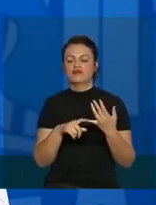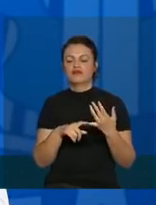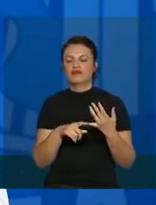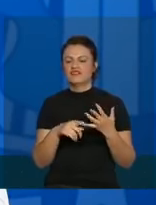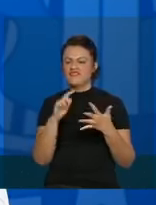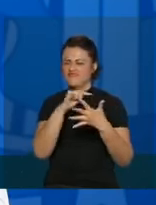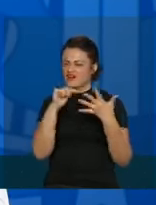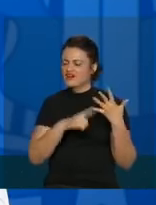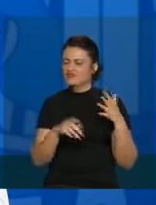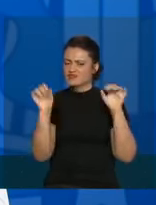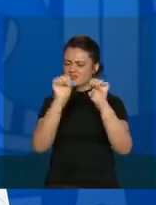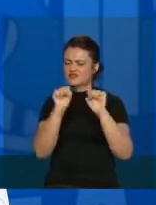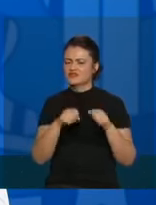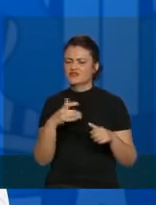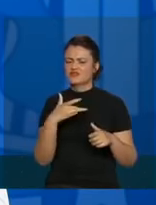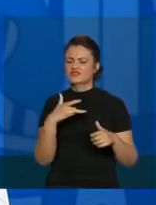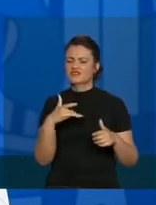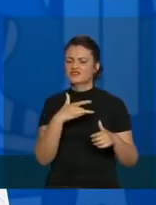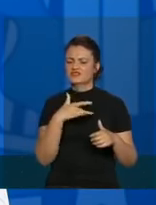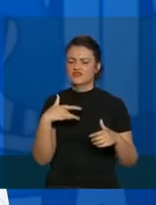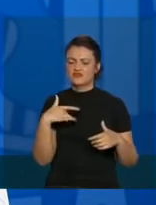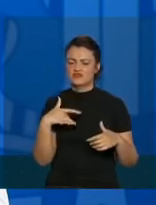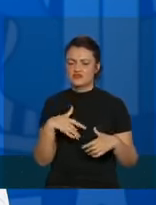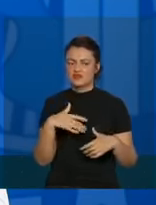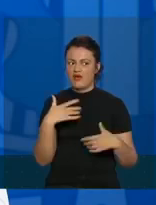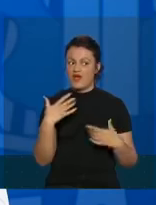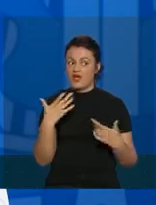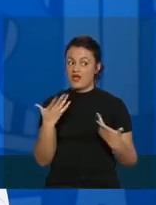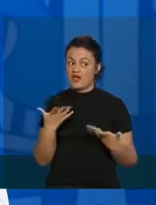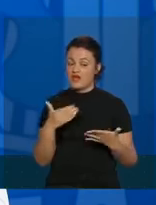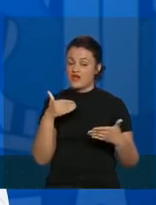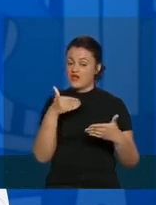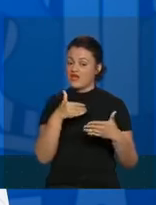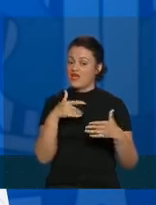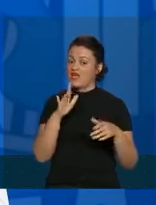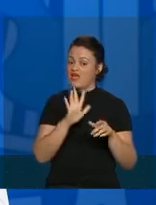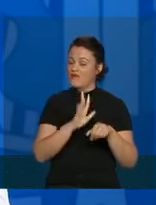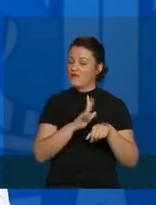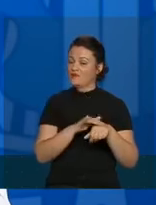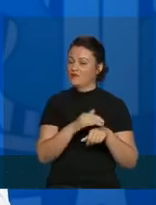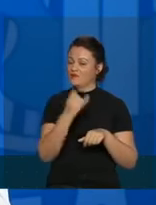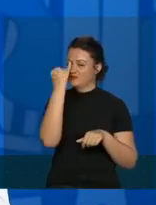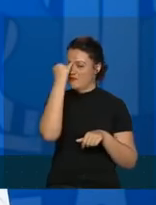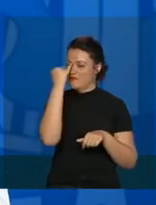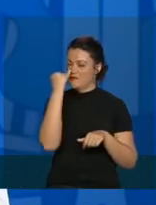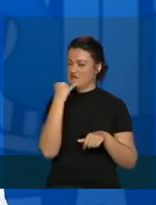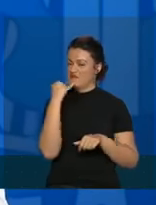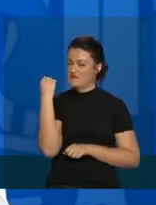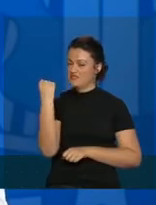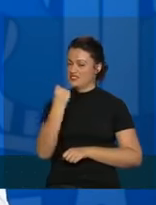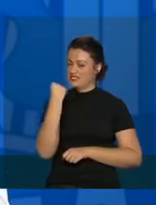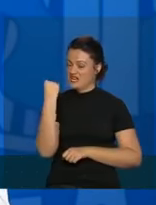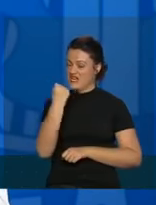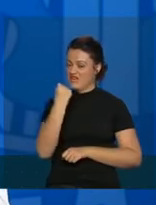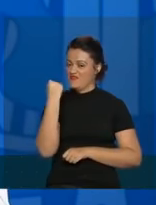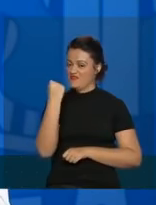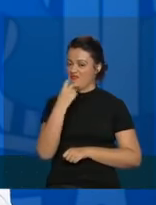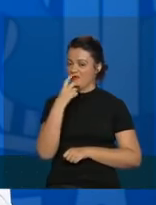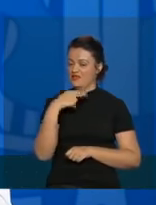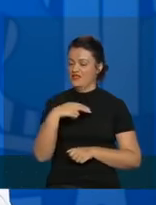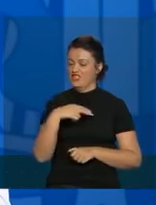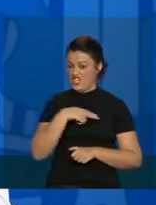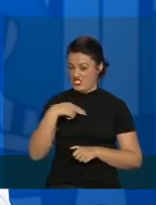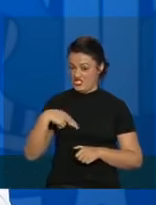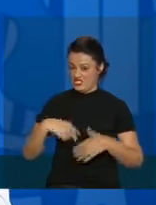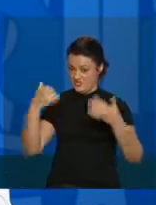E olhamos e ficamos, falamos, bom, deve ser uma doença com um perfil mais agressivo do que esse que a China está